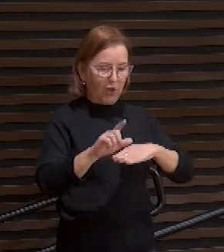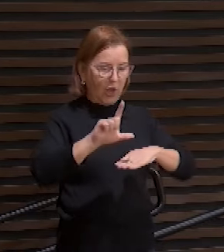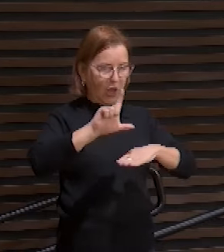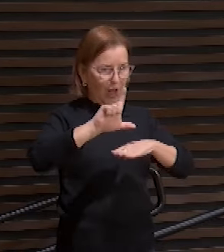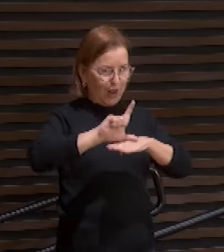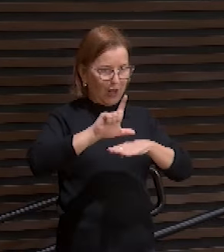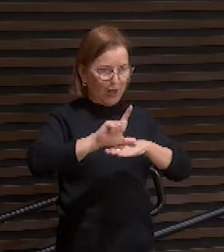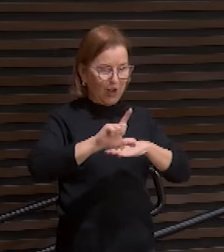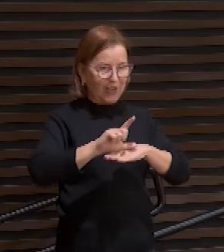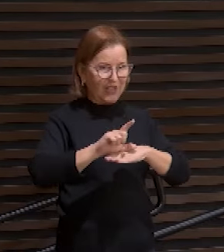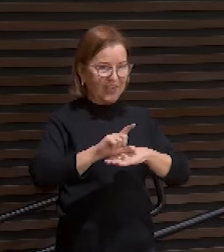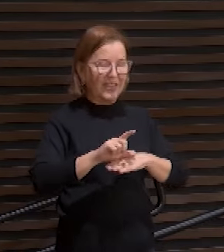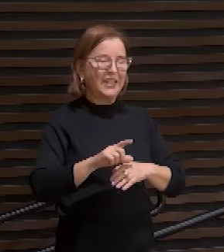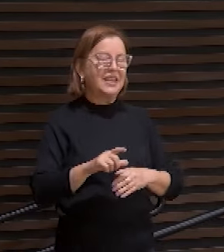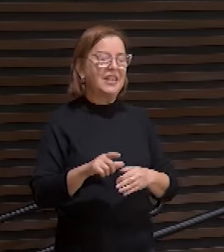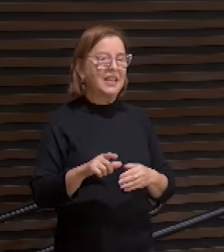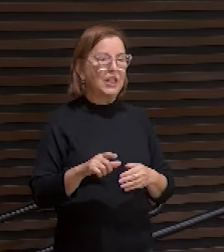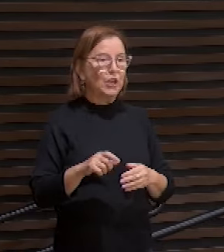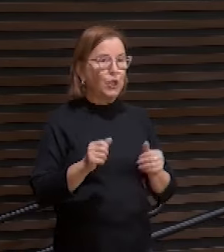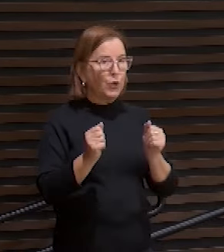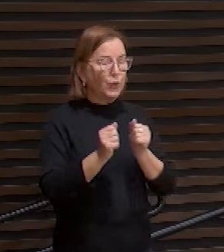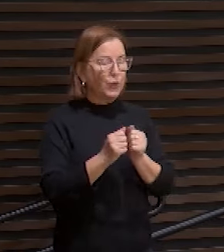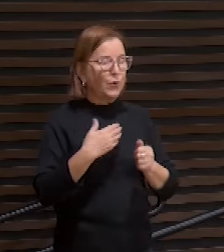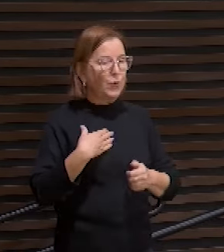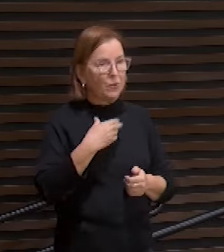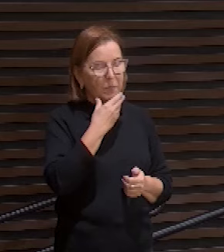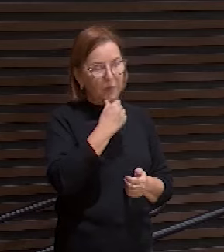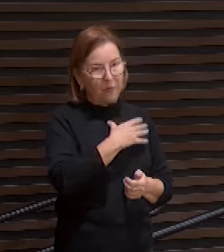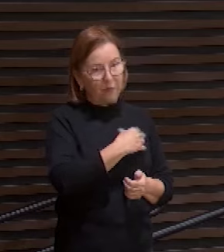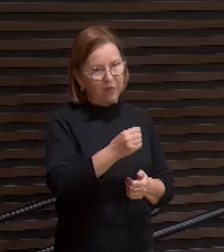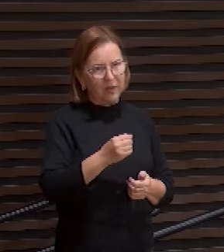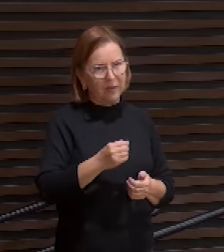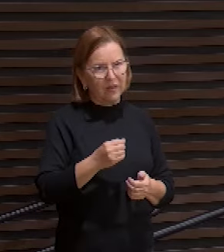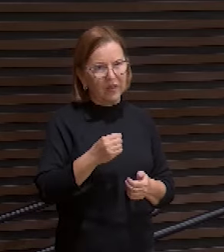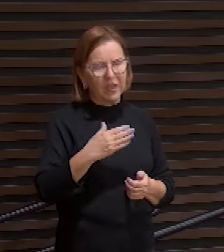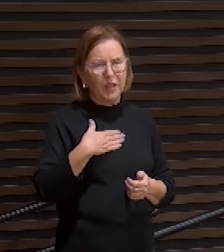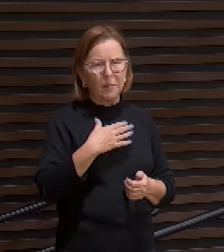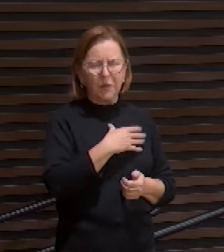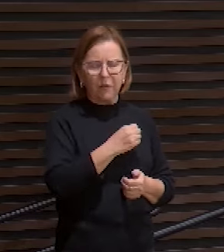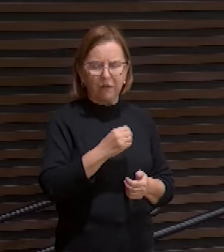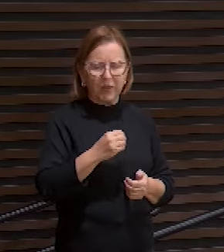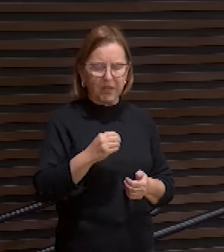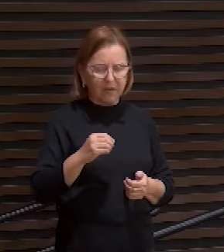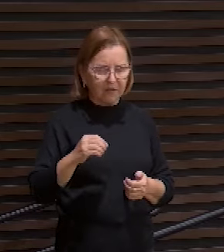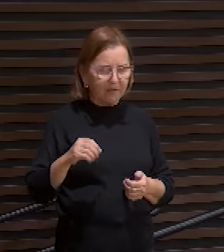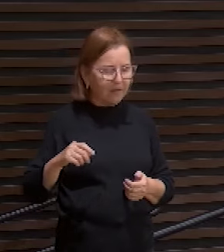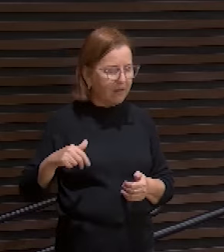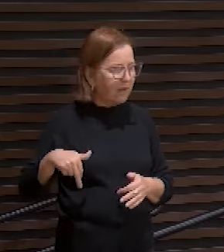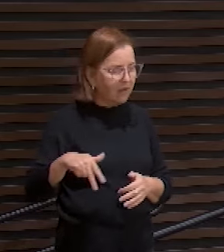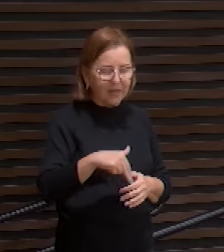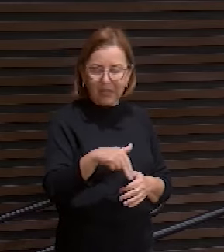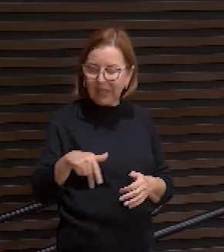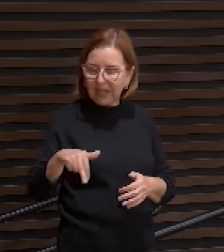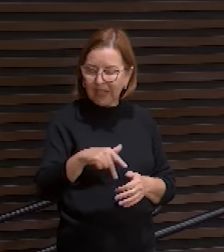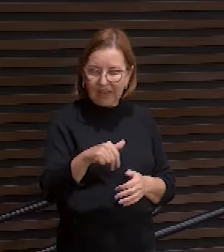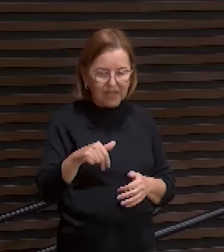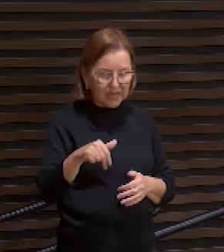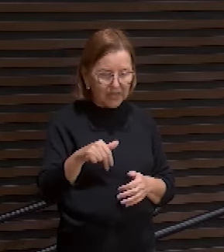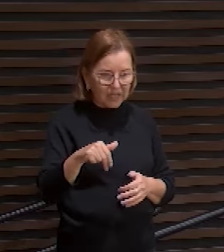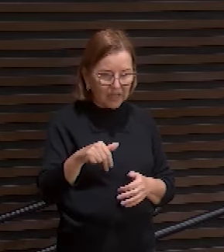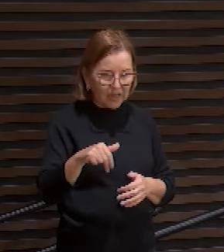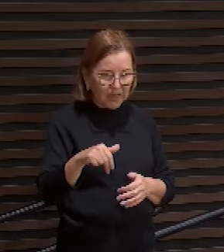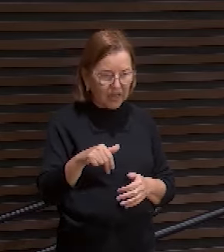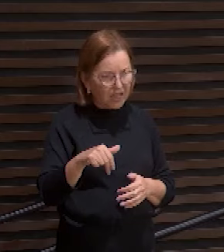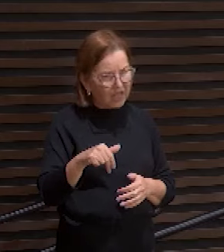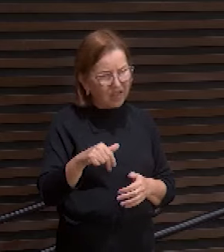e aí o meu filho desatento andando no corredor derruba um objeto